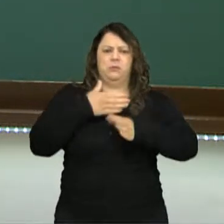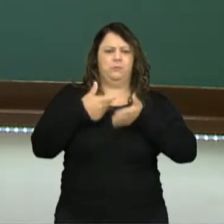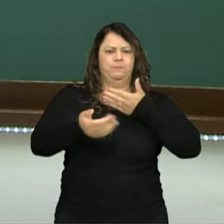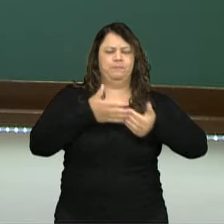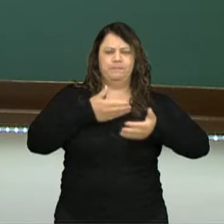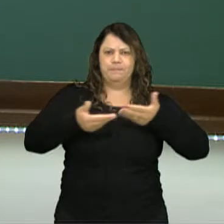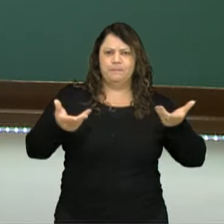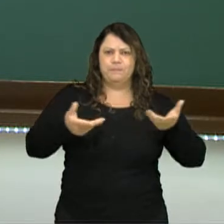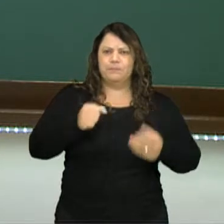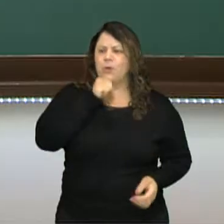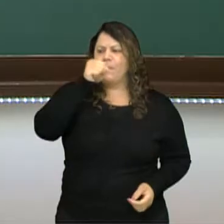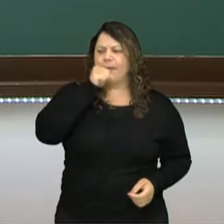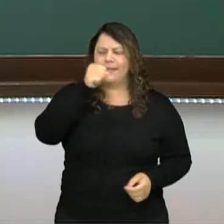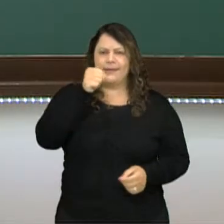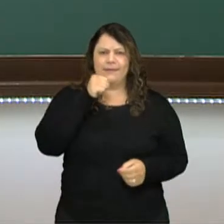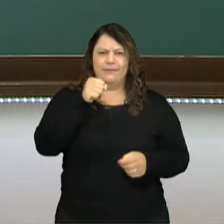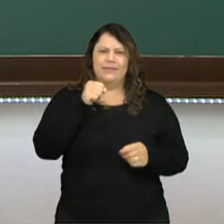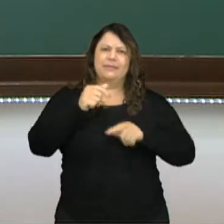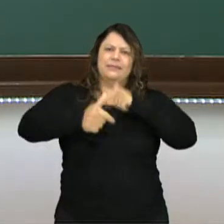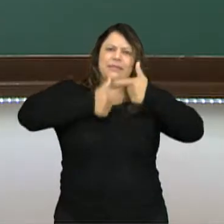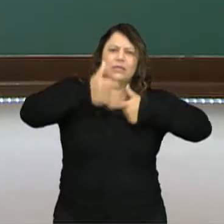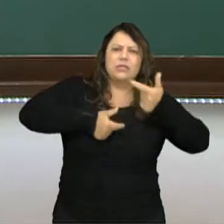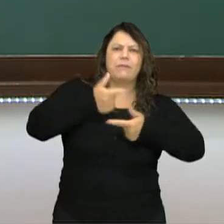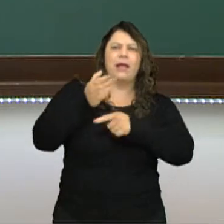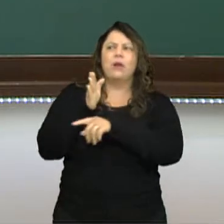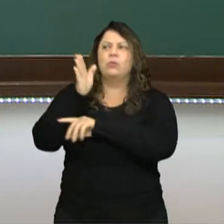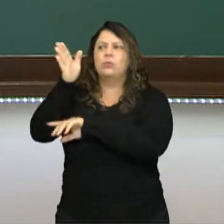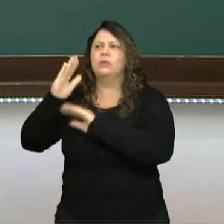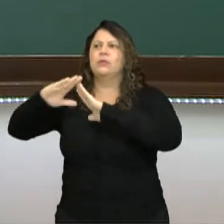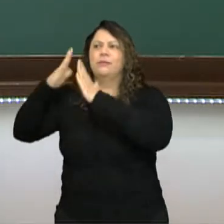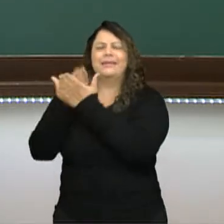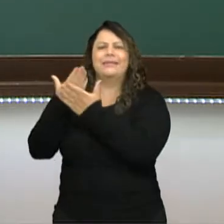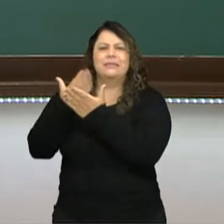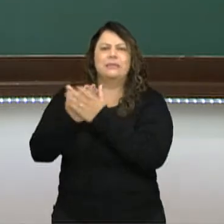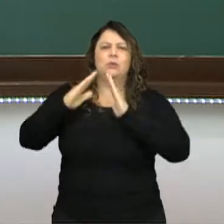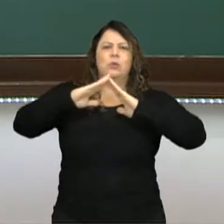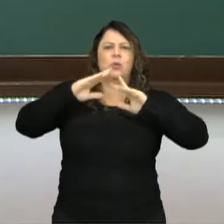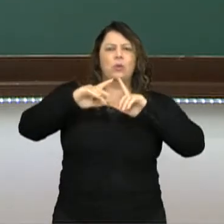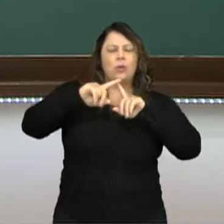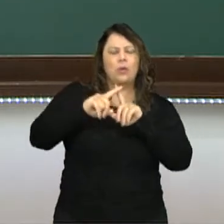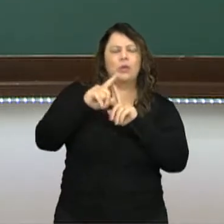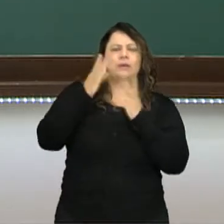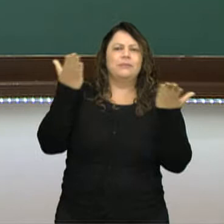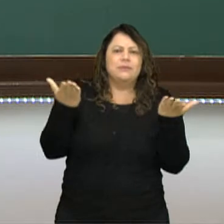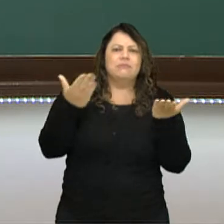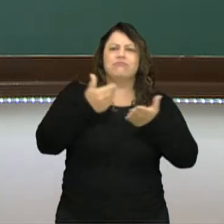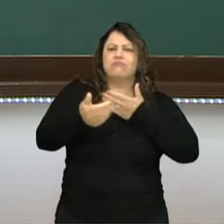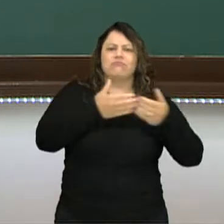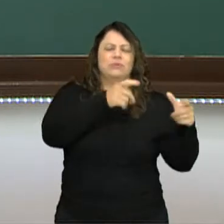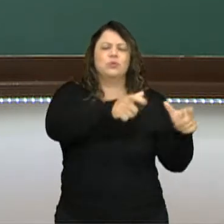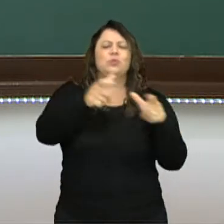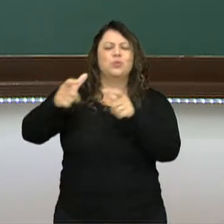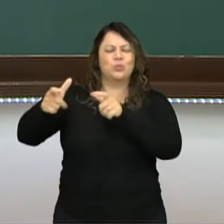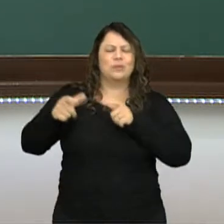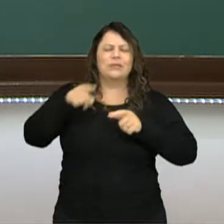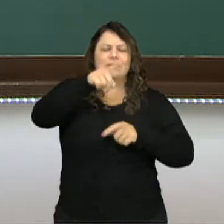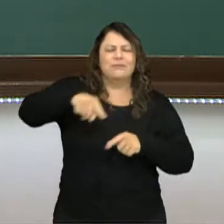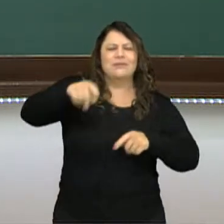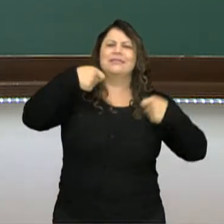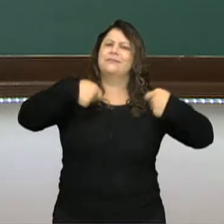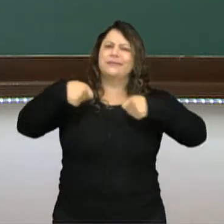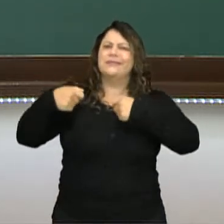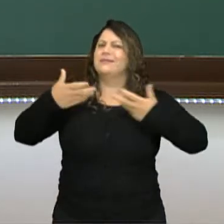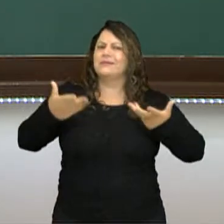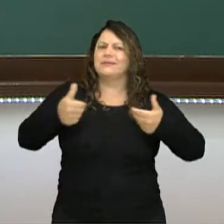Será que uma entrevista de emprego, ou ir para a escola, ou ir para a igreja, ir para qualquer outro lugar que você necessite, ou até mesmo para ficar em casa,